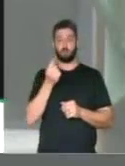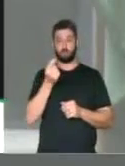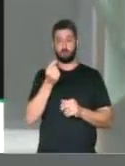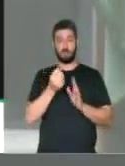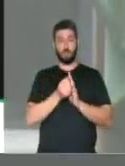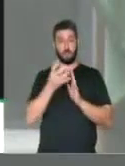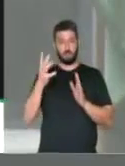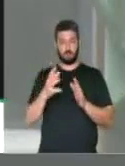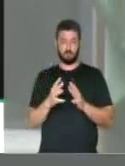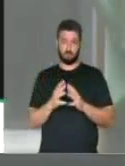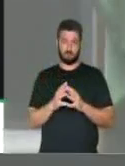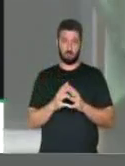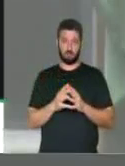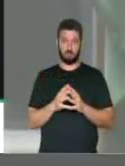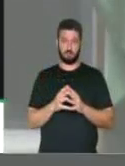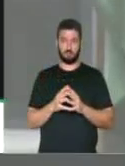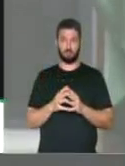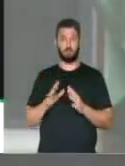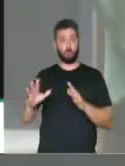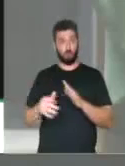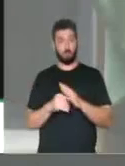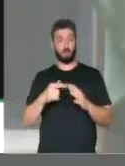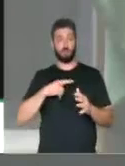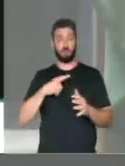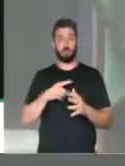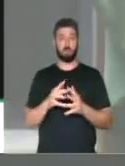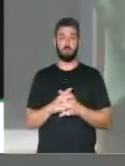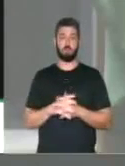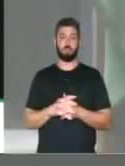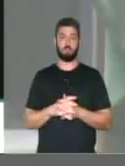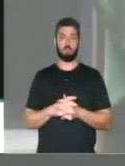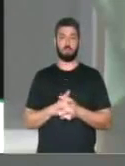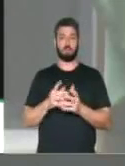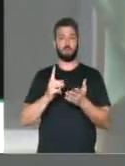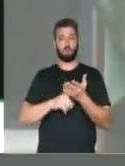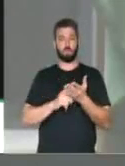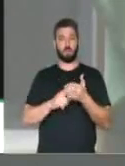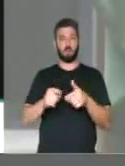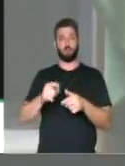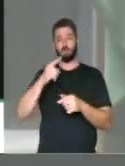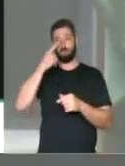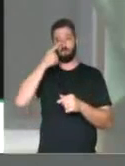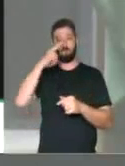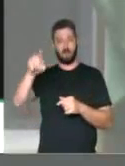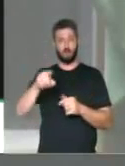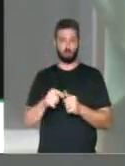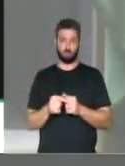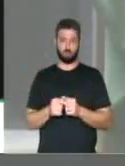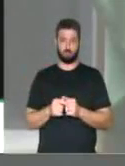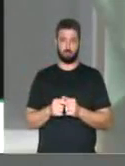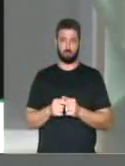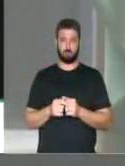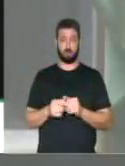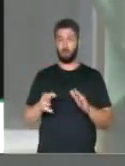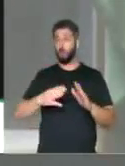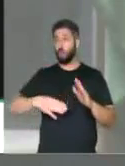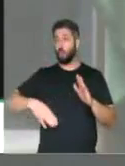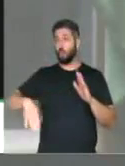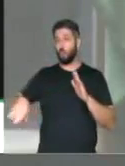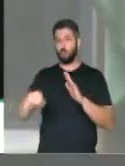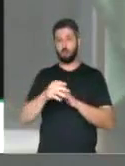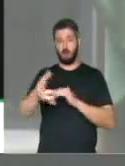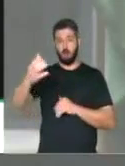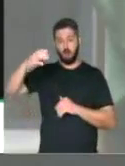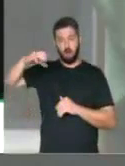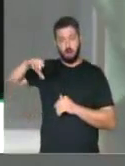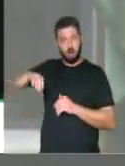de recursos desviados nesse esquema fraudulento. Não que tudo tenha sido